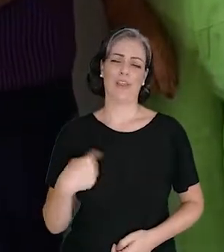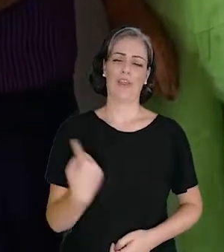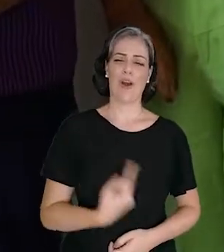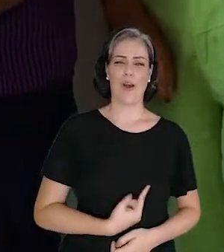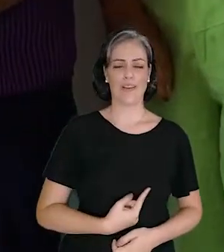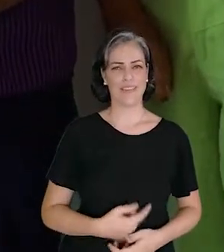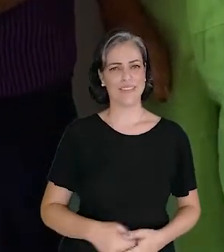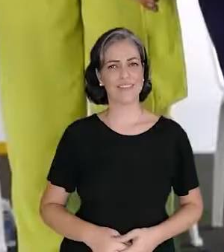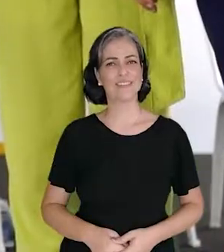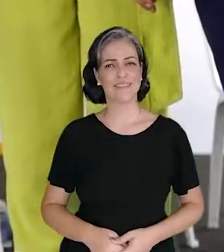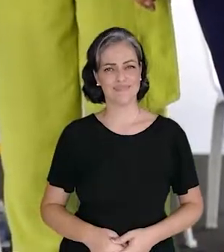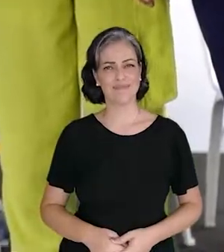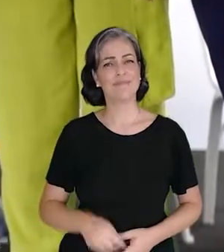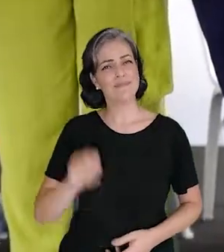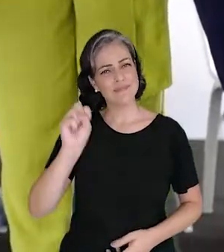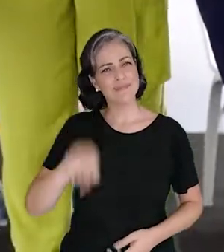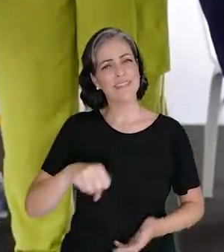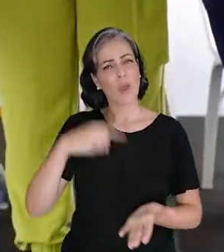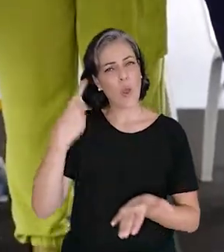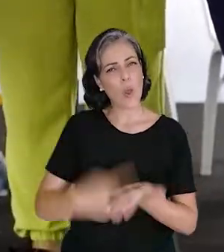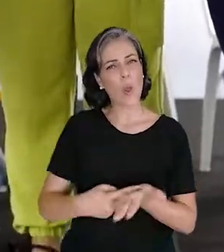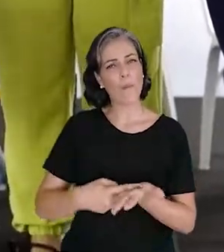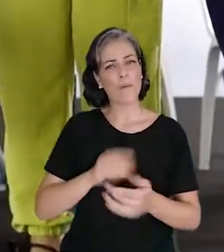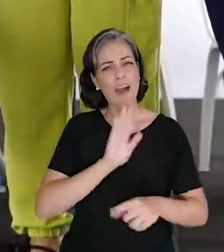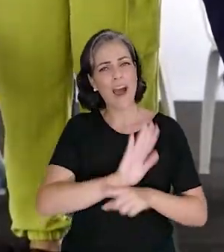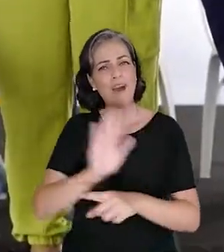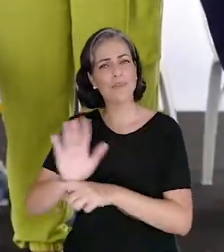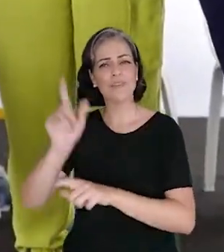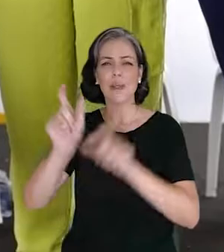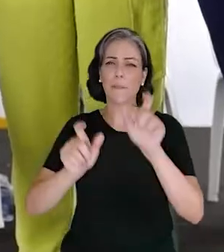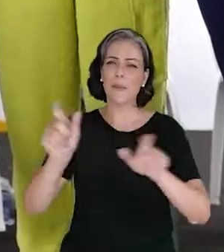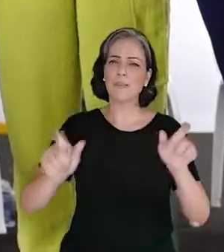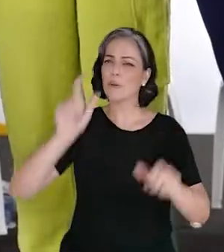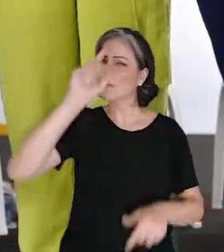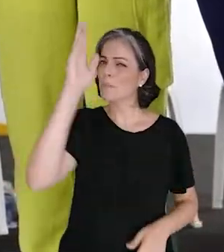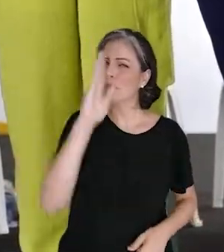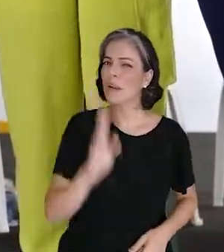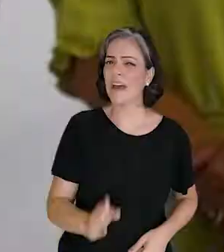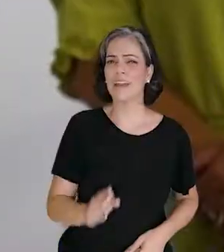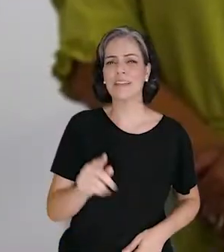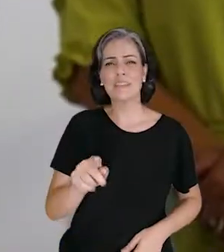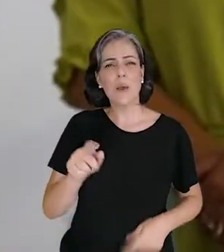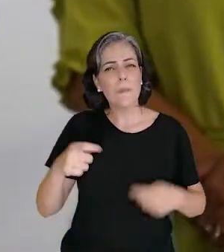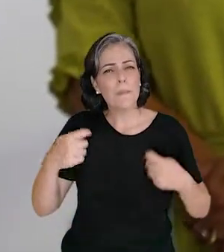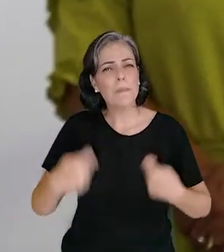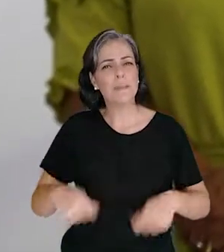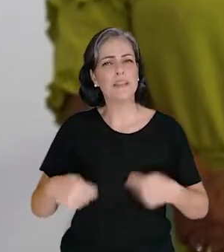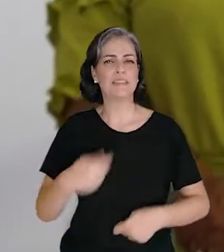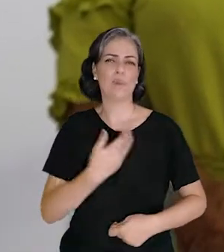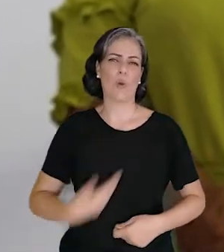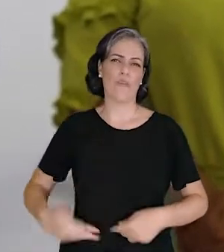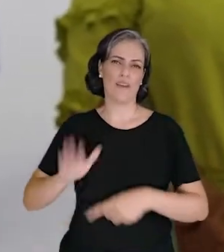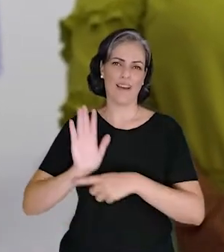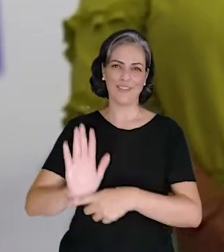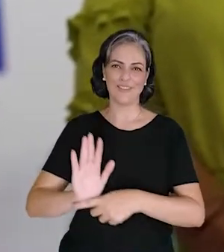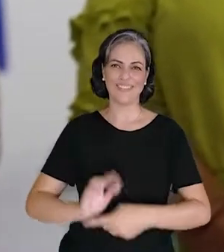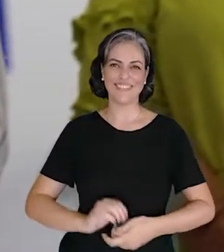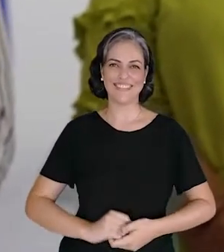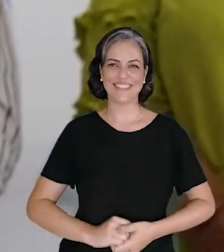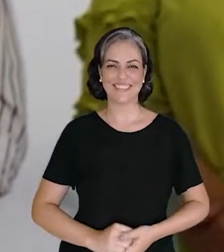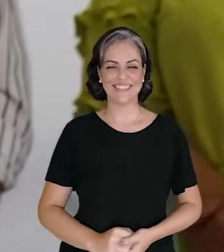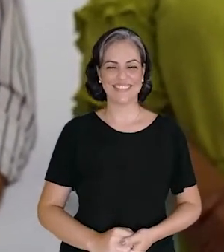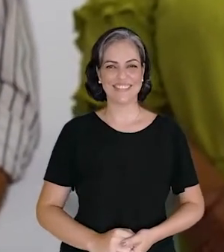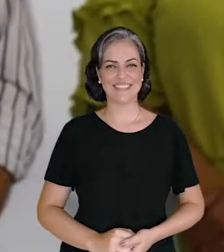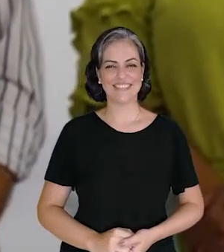o Brasil, que precisam efetivamente da ação do governo. A recomendação que recebemos do presidente